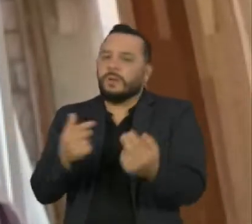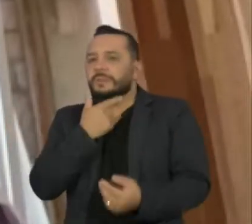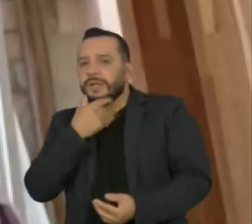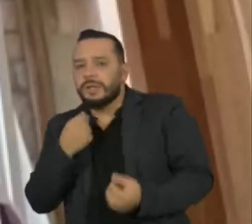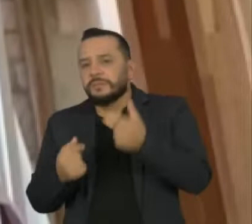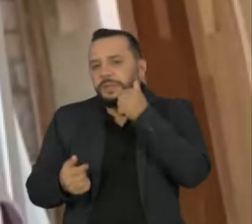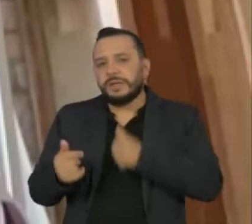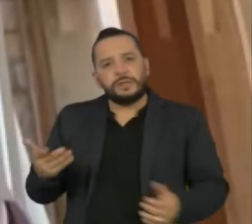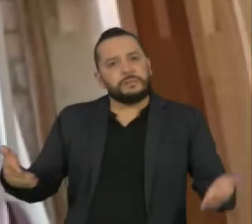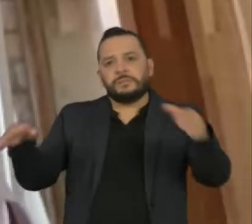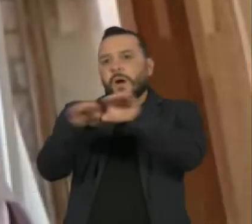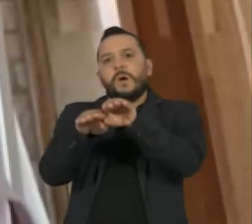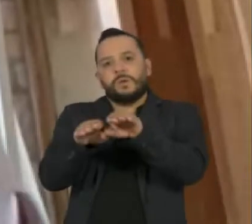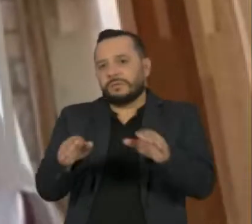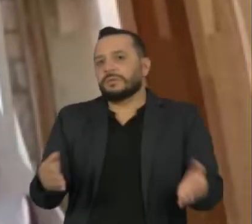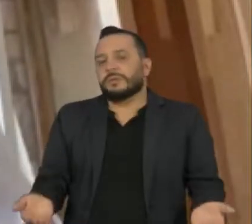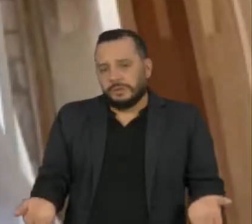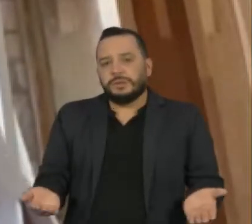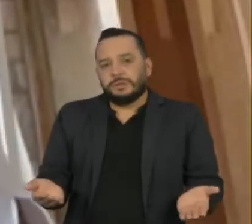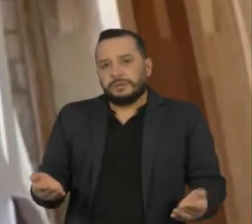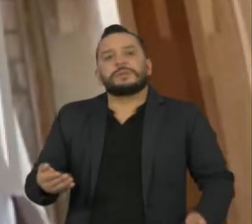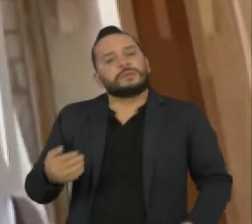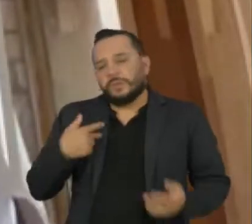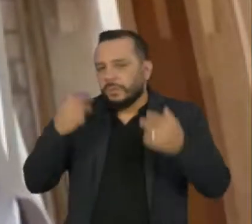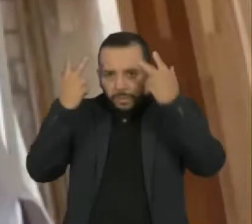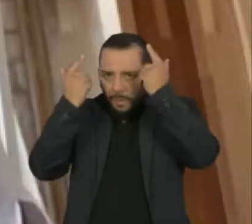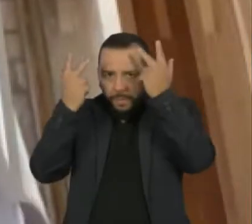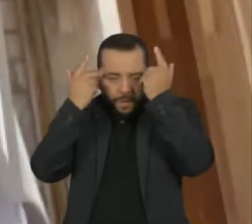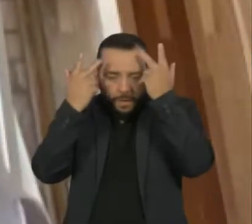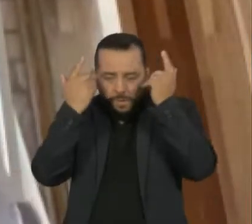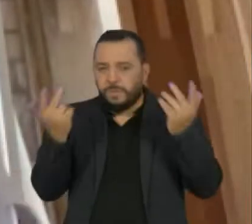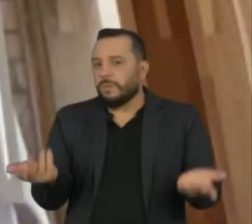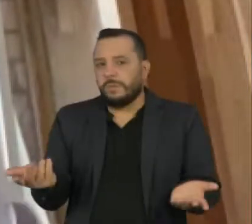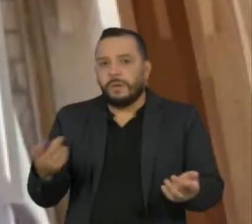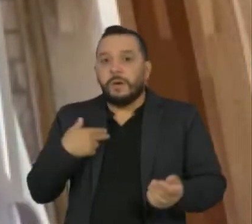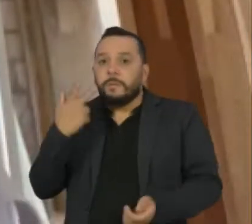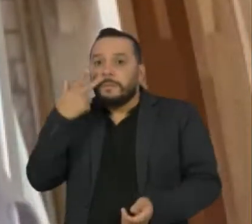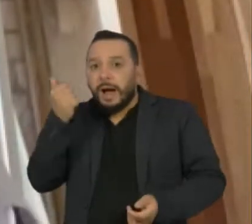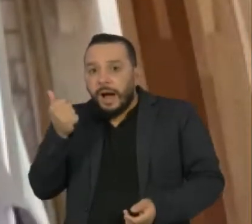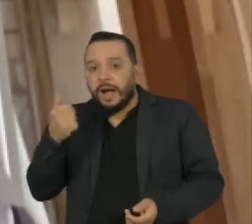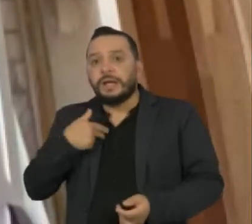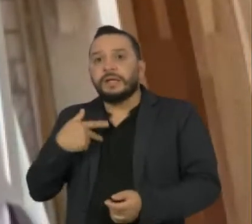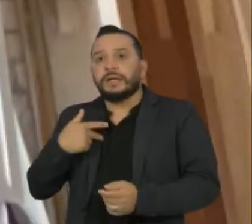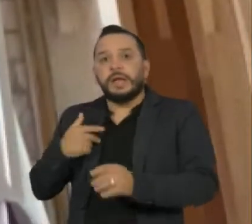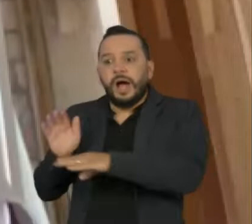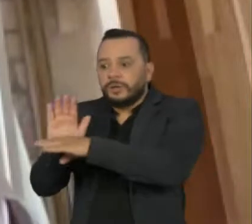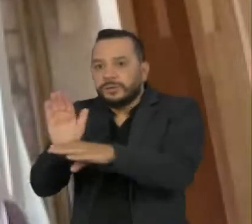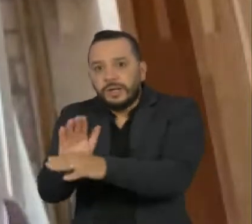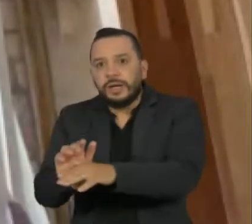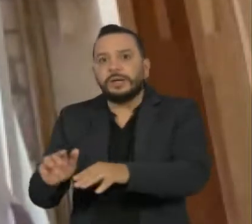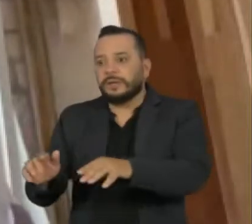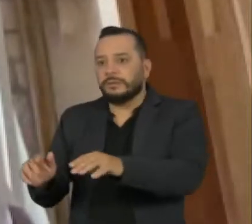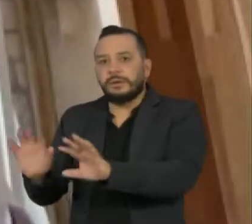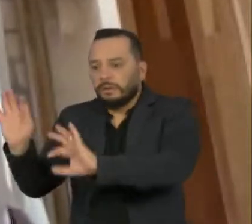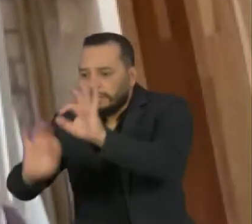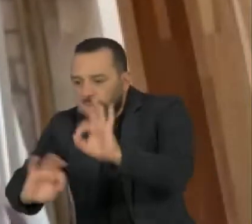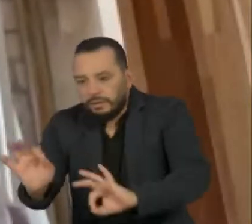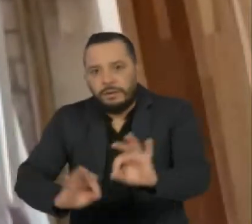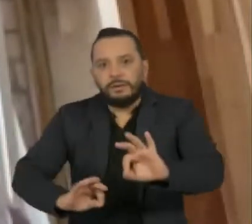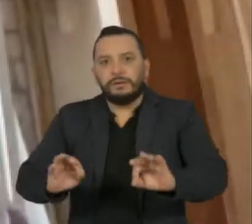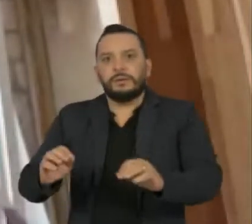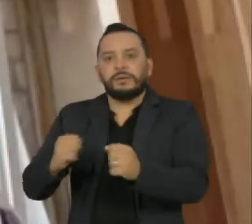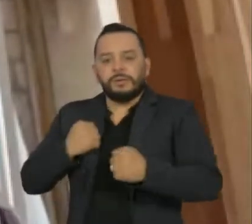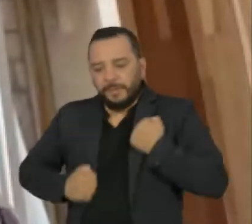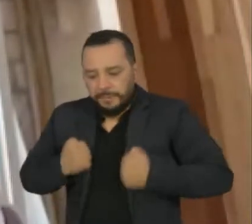homens e mulheres. Para eles é muito comum ver o pai ajudando a cuidar deles, ajudando no